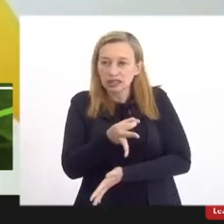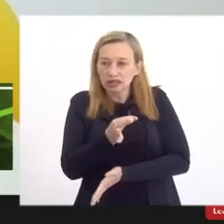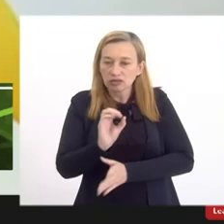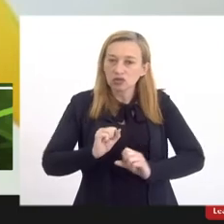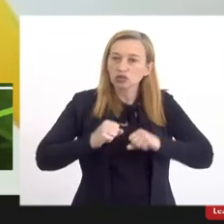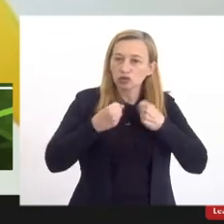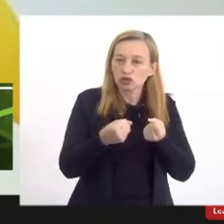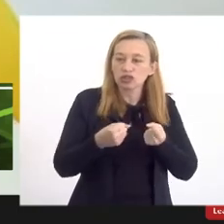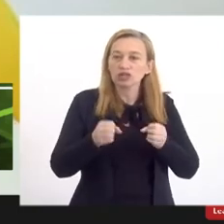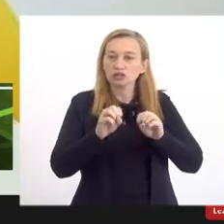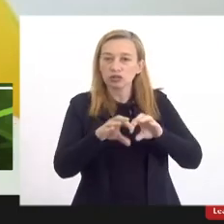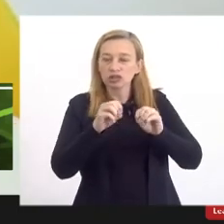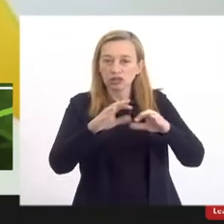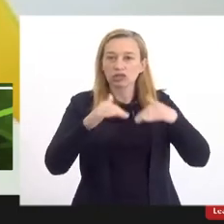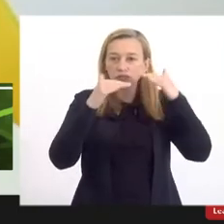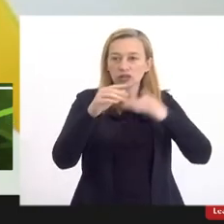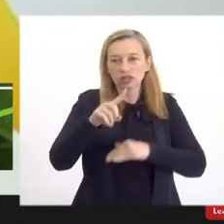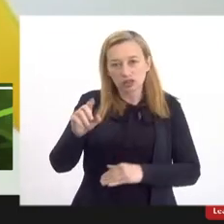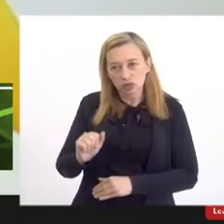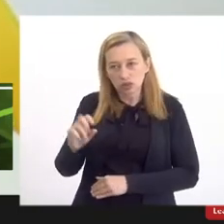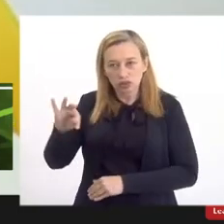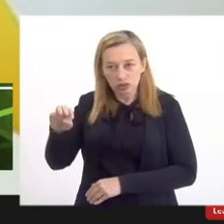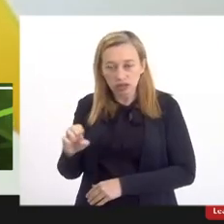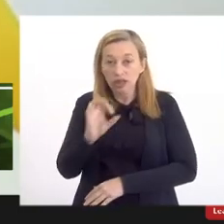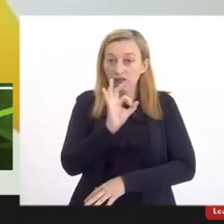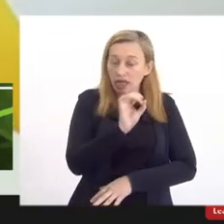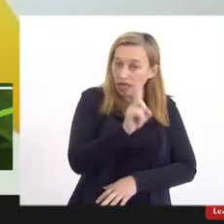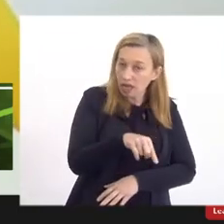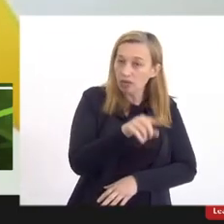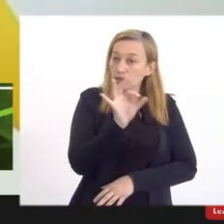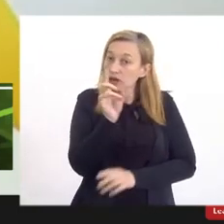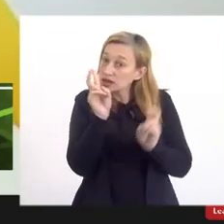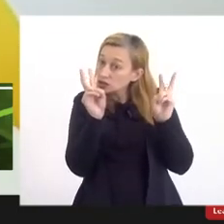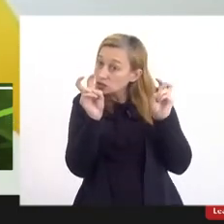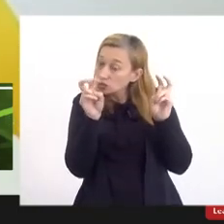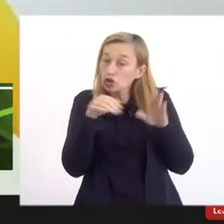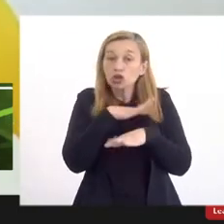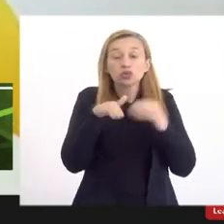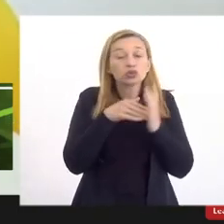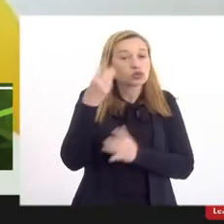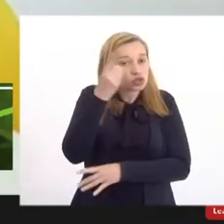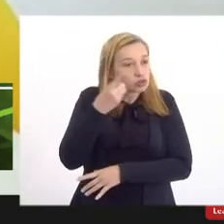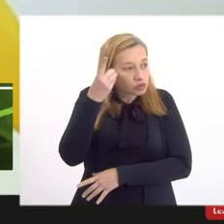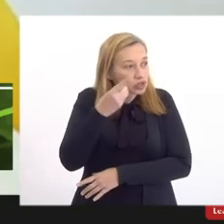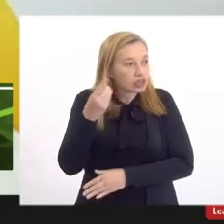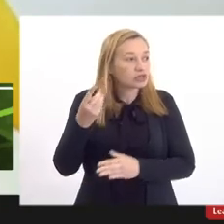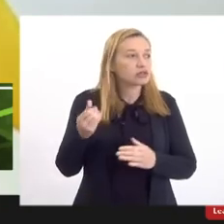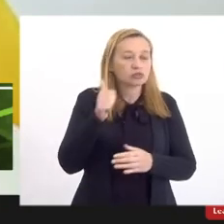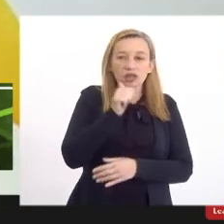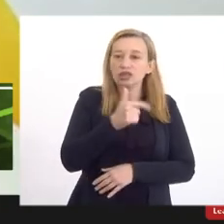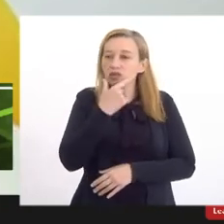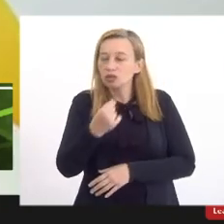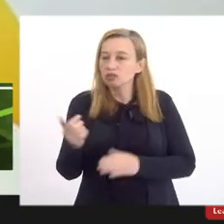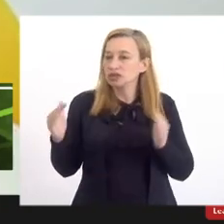fortalecimento do ensino superior na zona oeste isso é uma questão que todos os deputados e deputadas estão